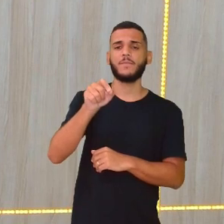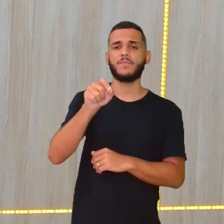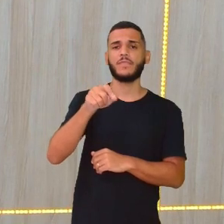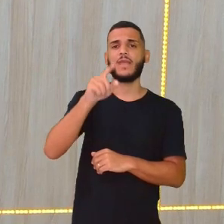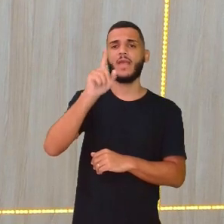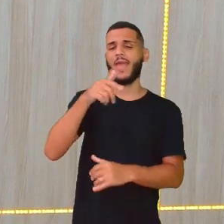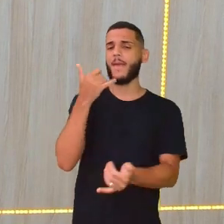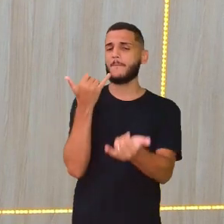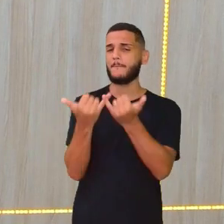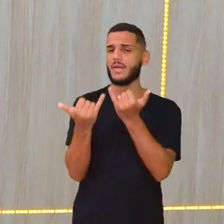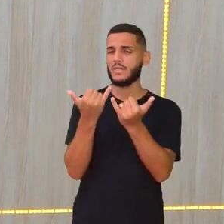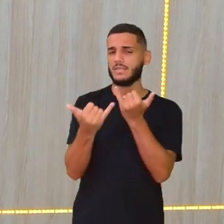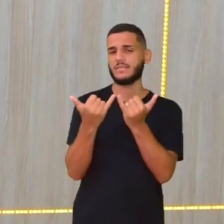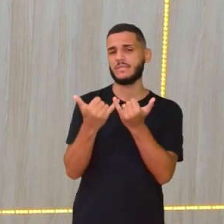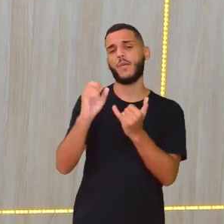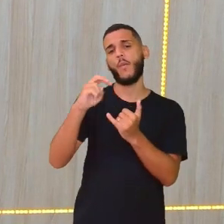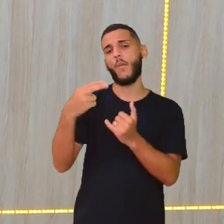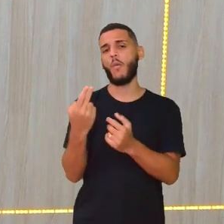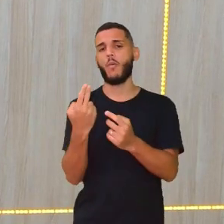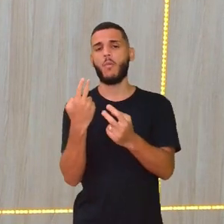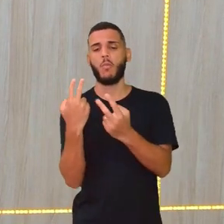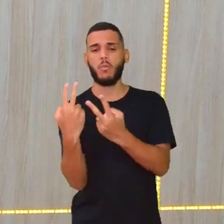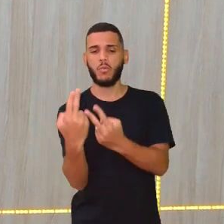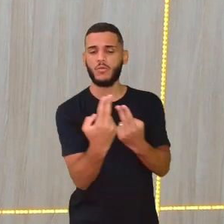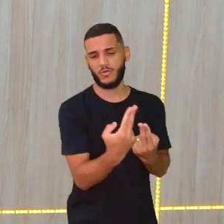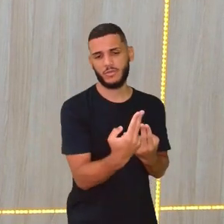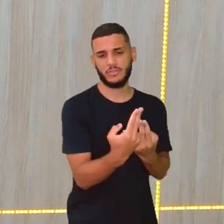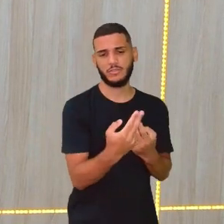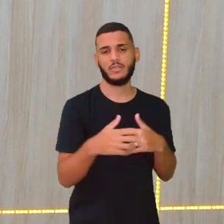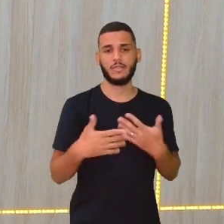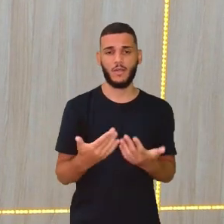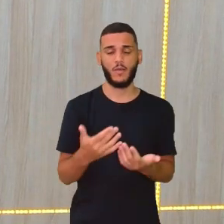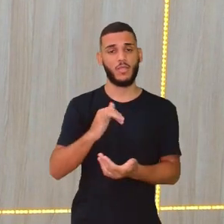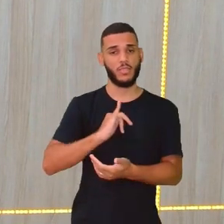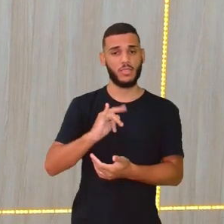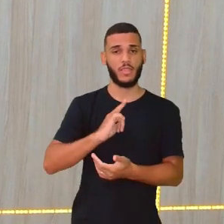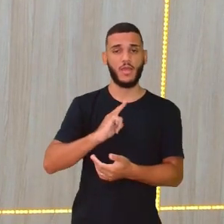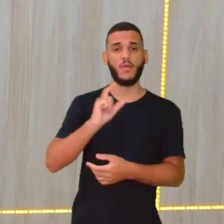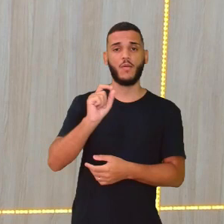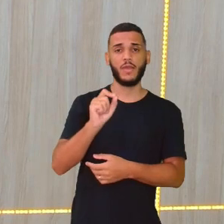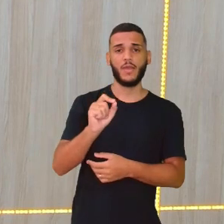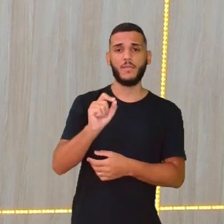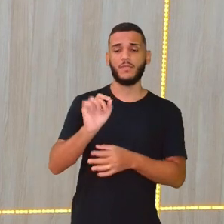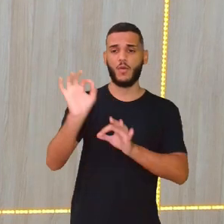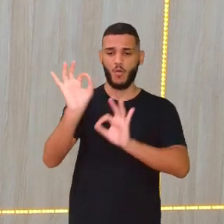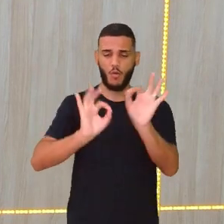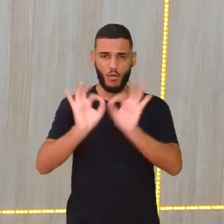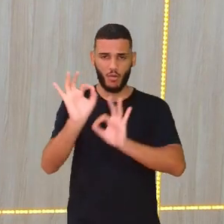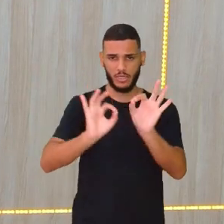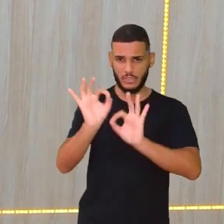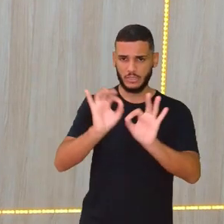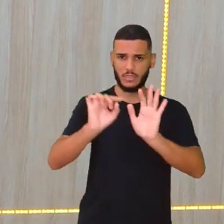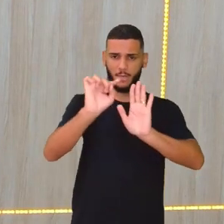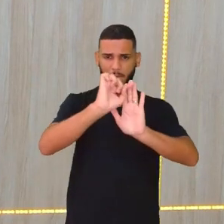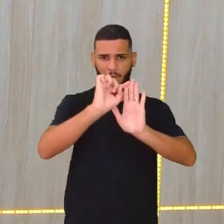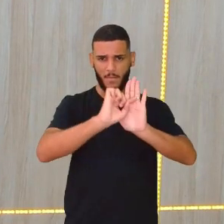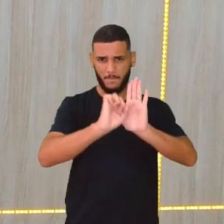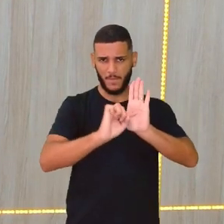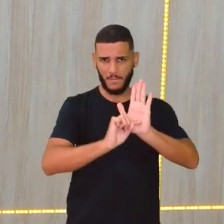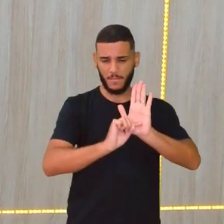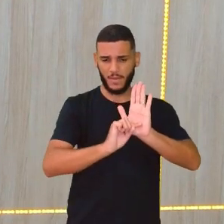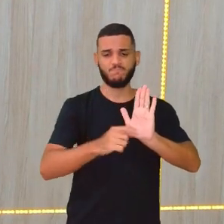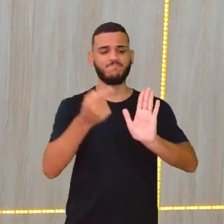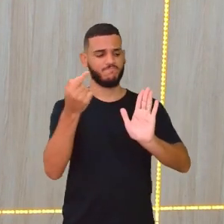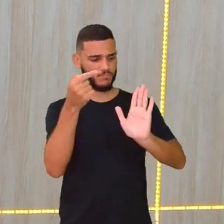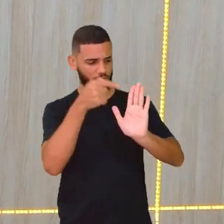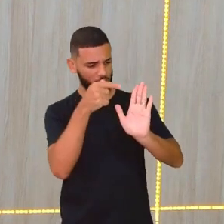parecidos ou iguais. E aí, gente pega eles, bota tudo numa caixinha. Ah, esse esporte aqui,